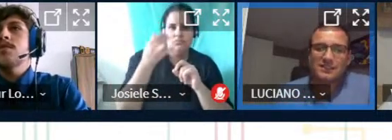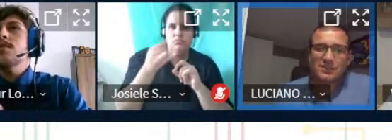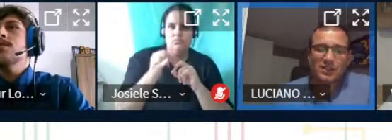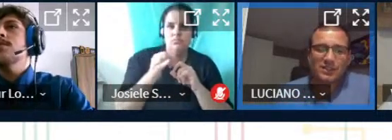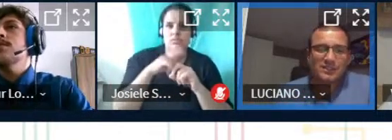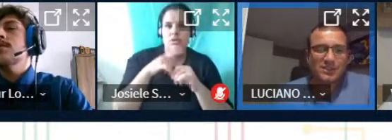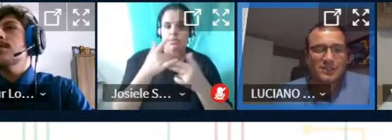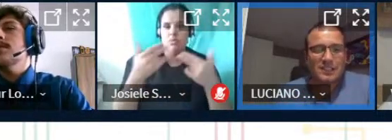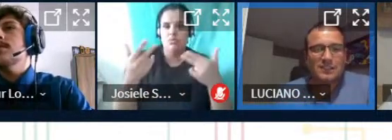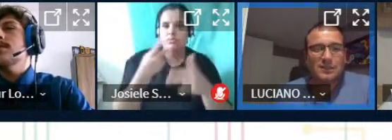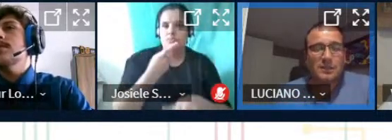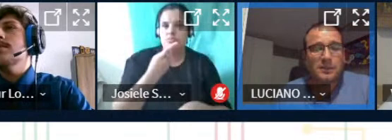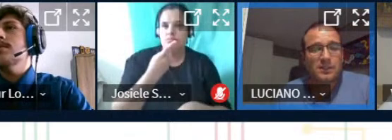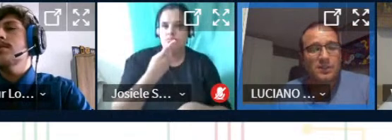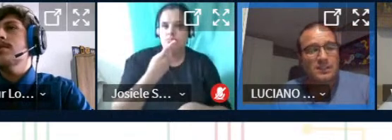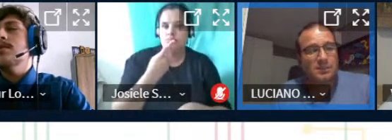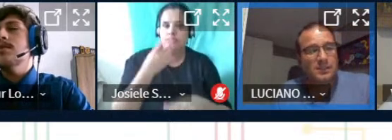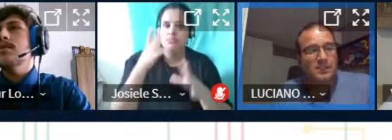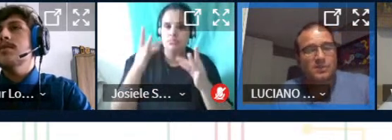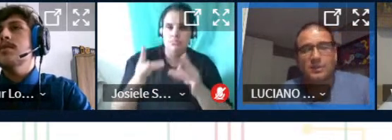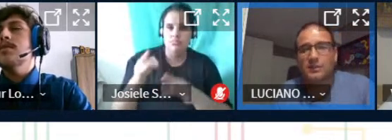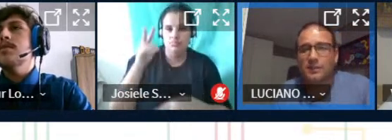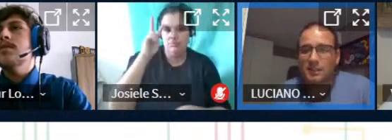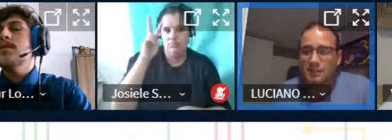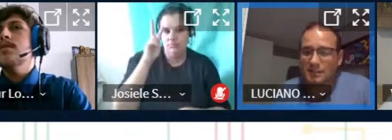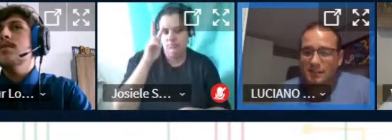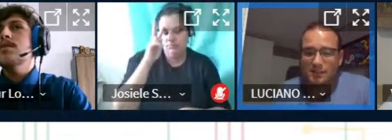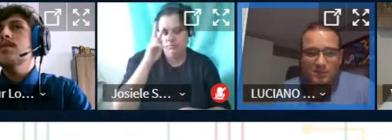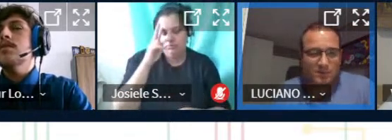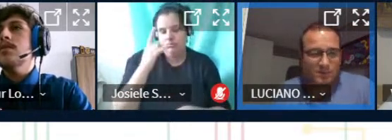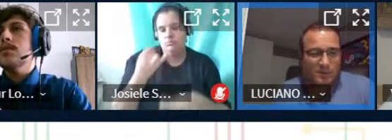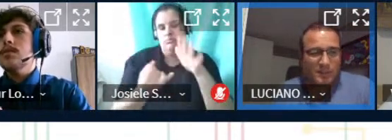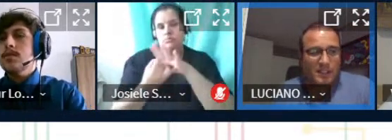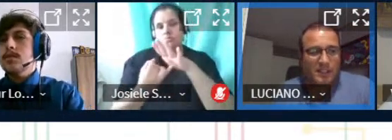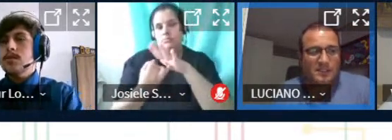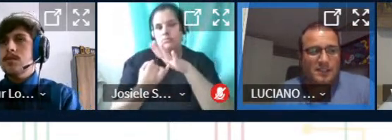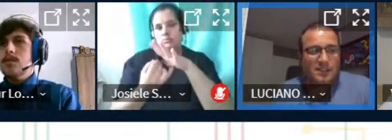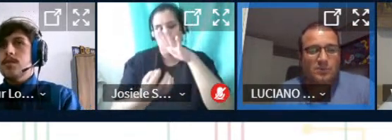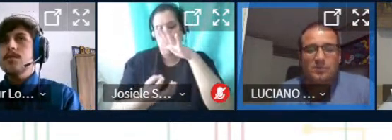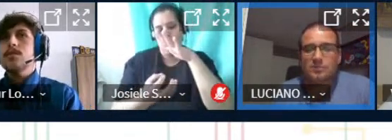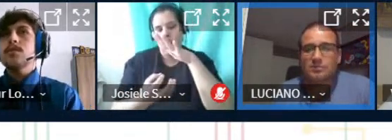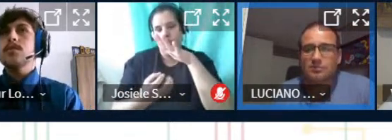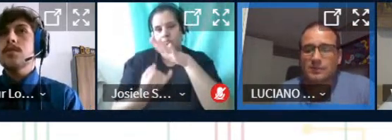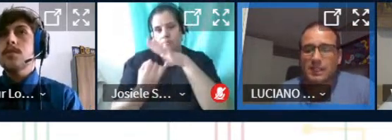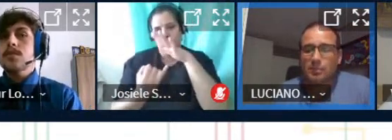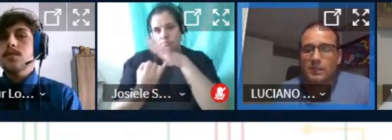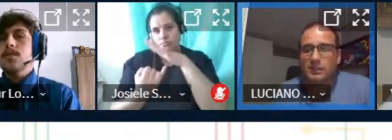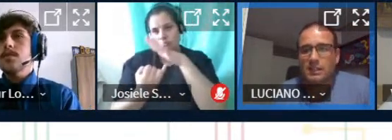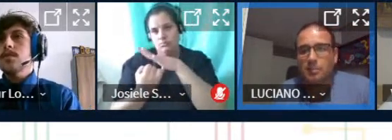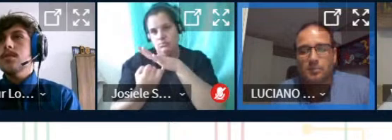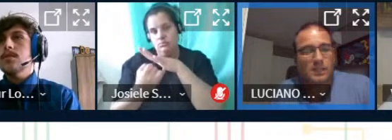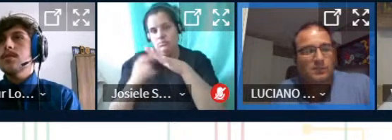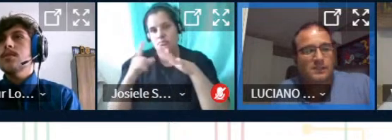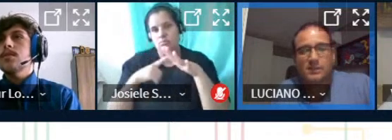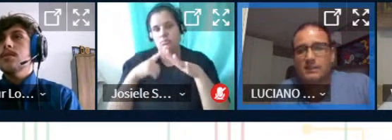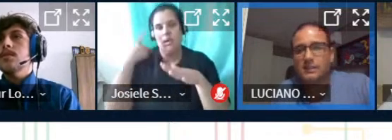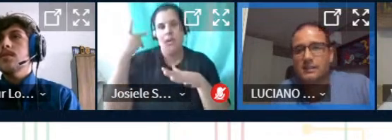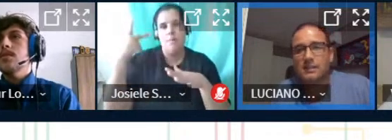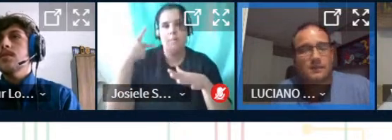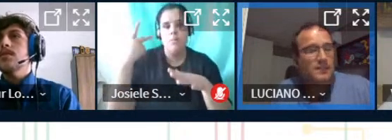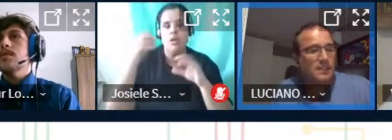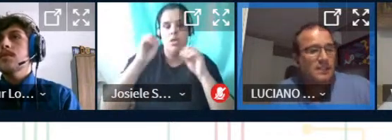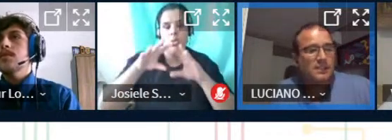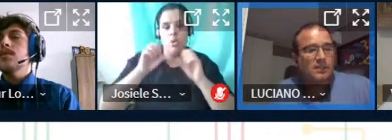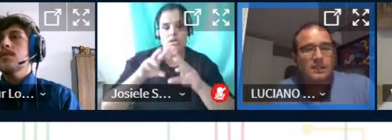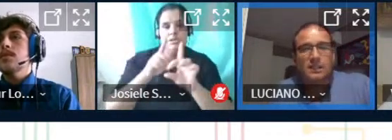querido só um detalhe eu estava me lembrando agora também que o IF o IFRS tem a política da educação à